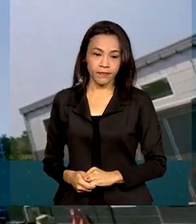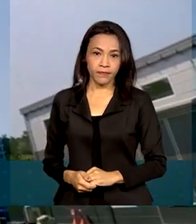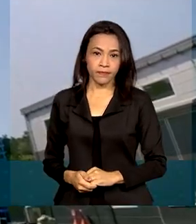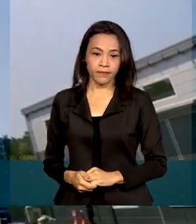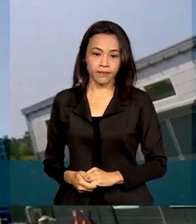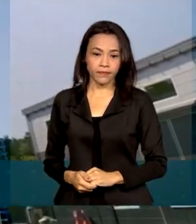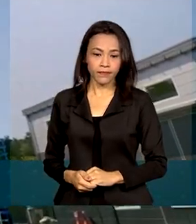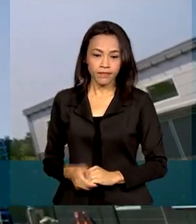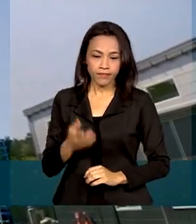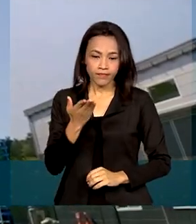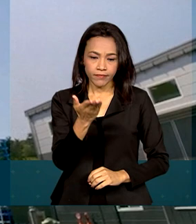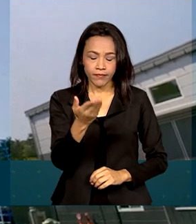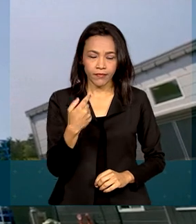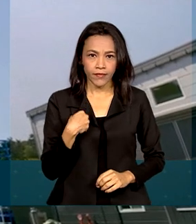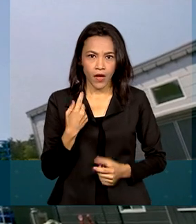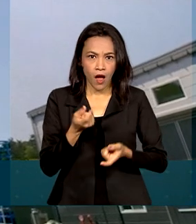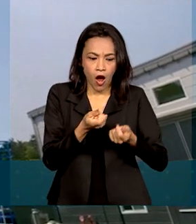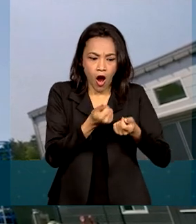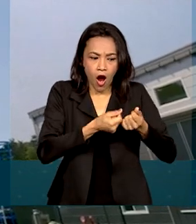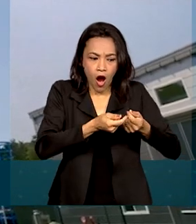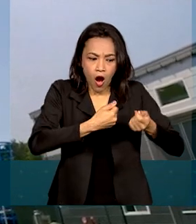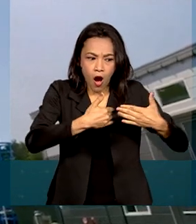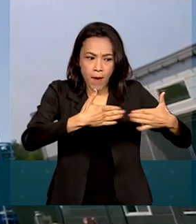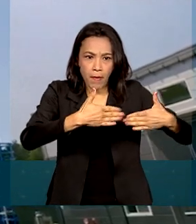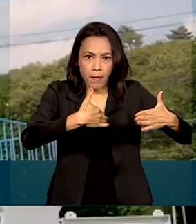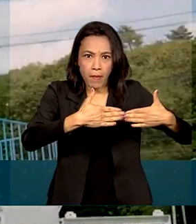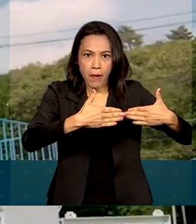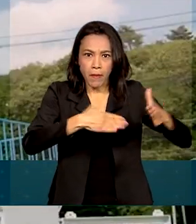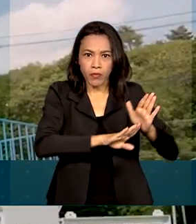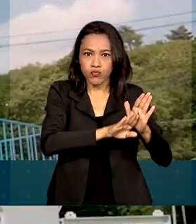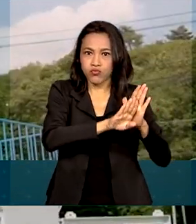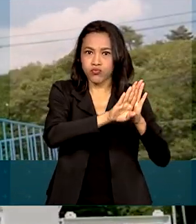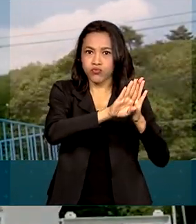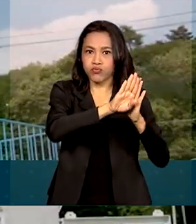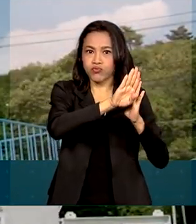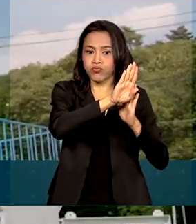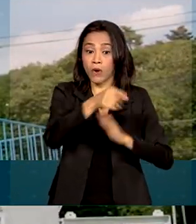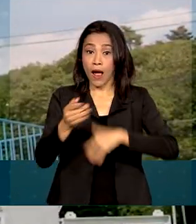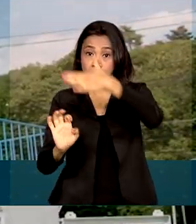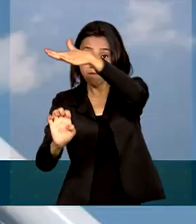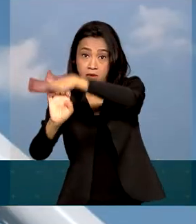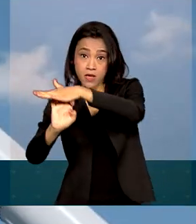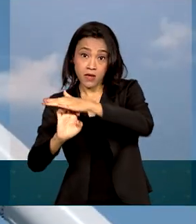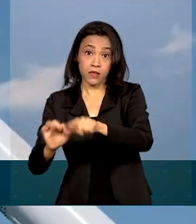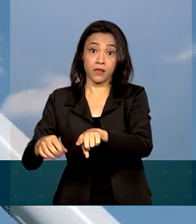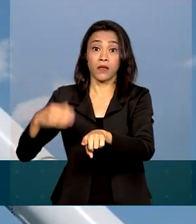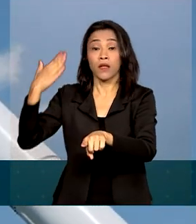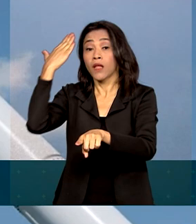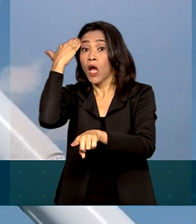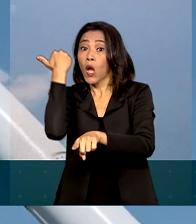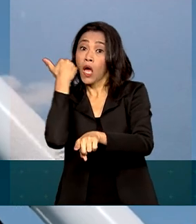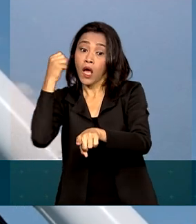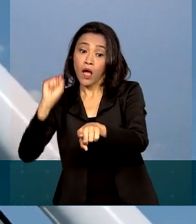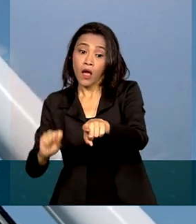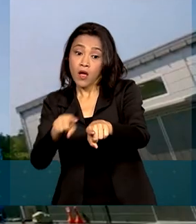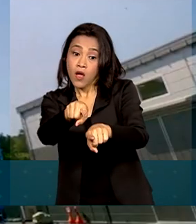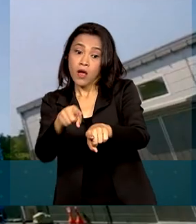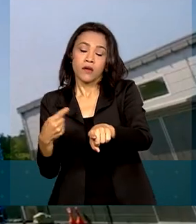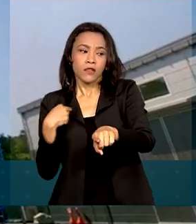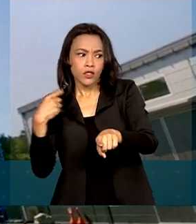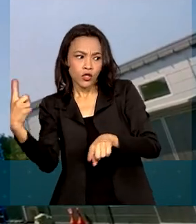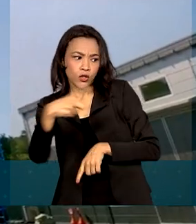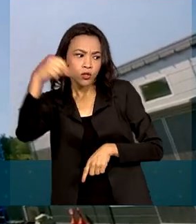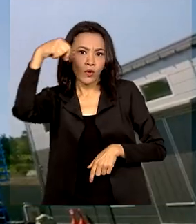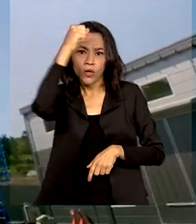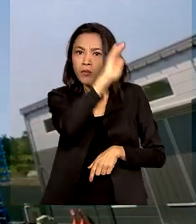De olho no mercado em crescimento, a empresa sul-coreana Inospace escolheu a base de Alcântara para